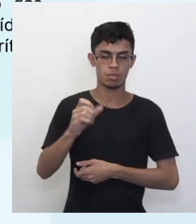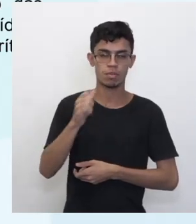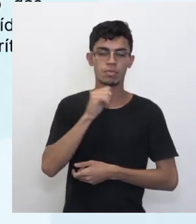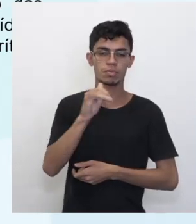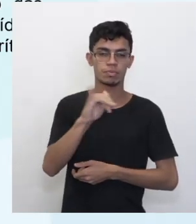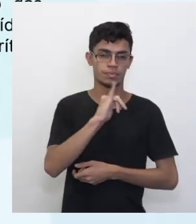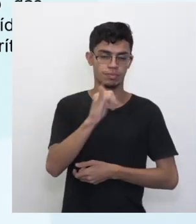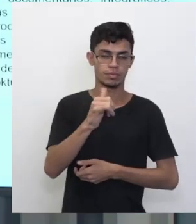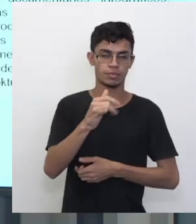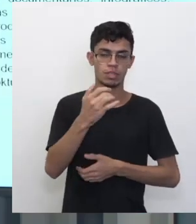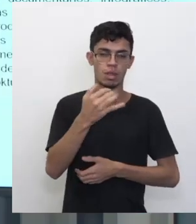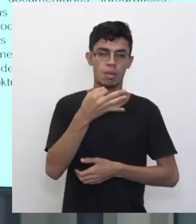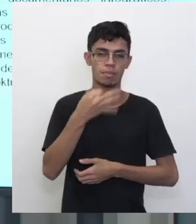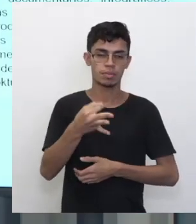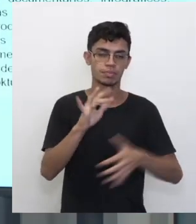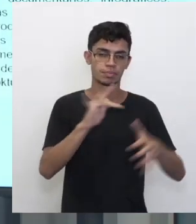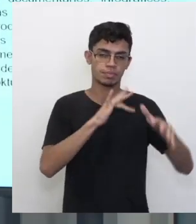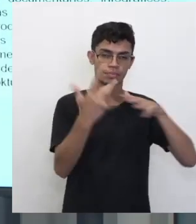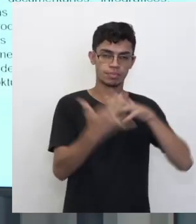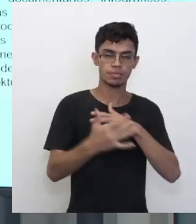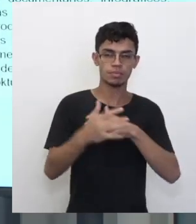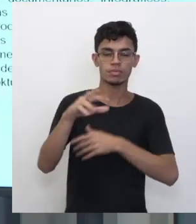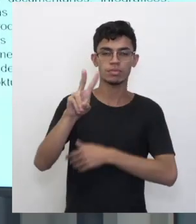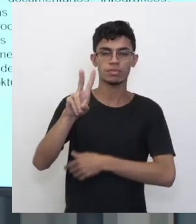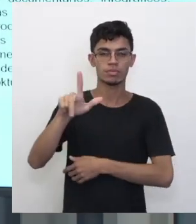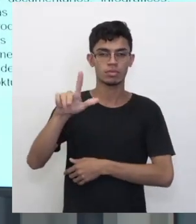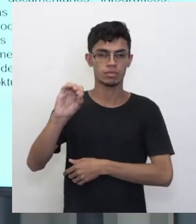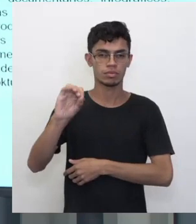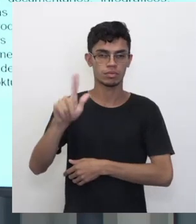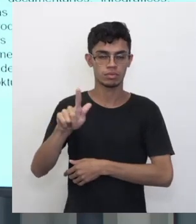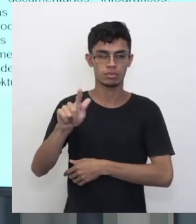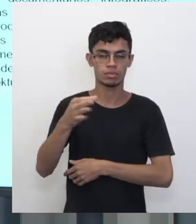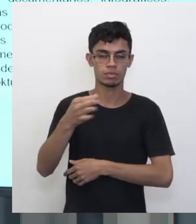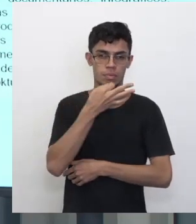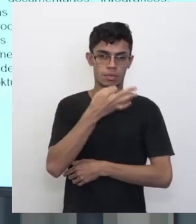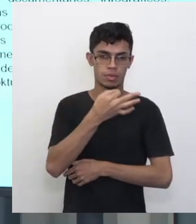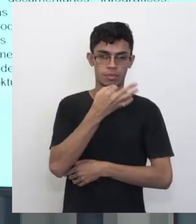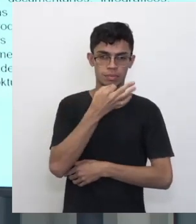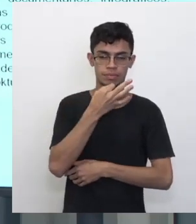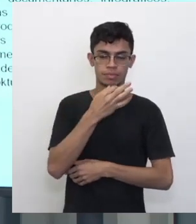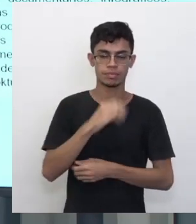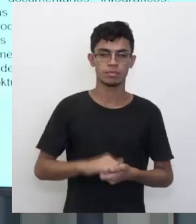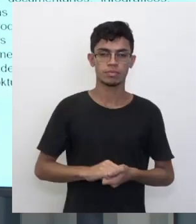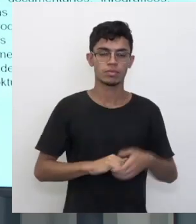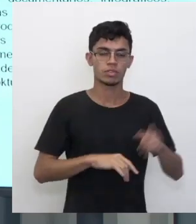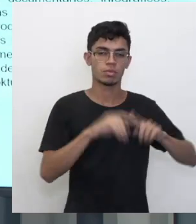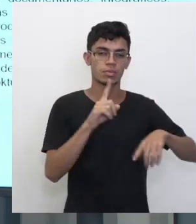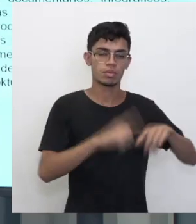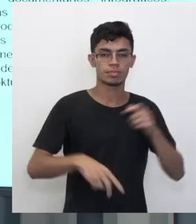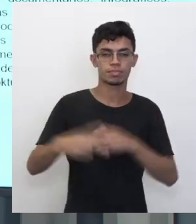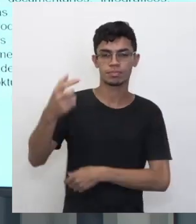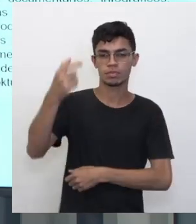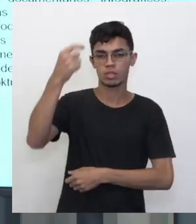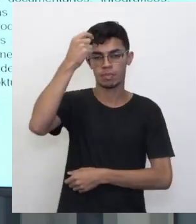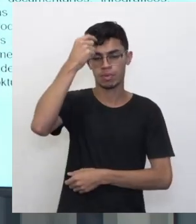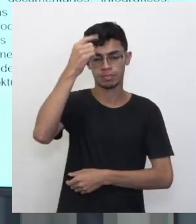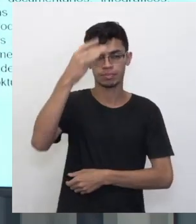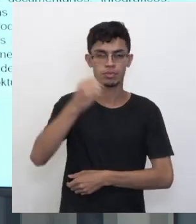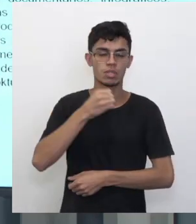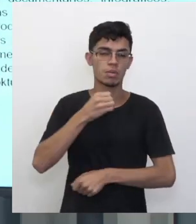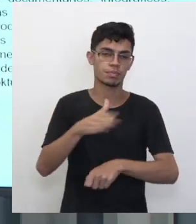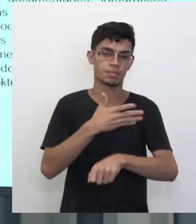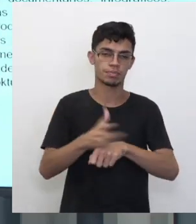críticas da mídia, vlogs de opinião, textos de apresentação e apreciação de produtos, sonhos culturais, resenhas, ensaios, etc.